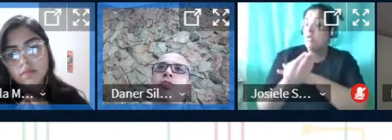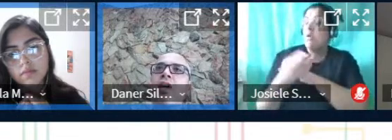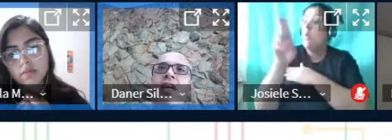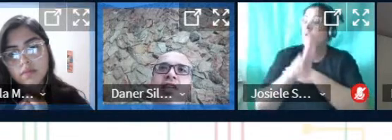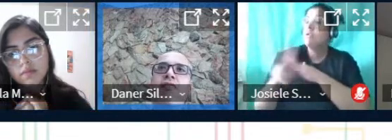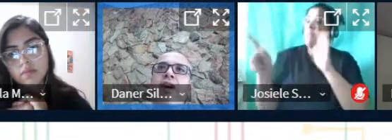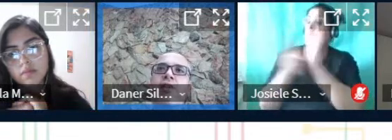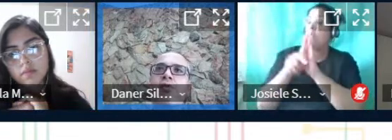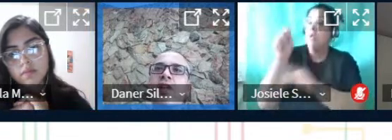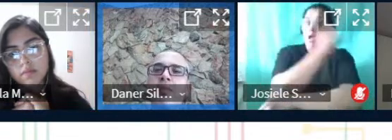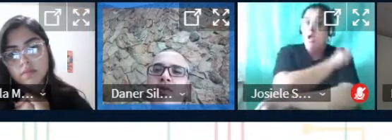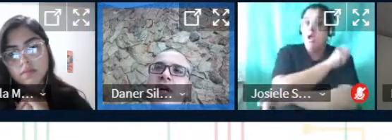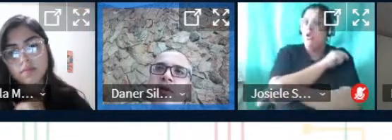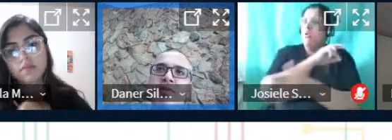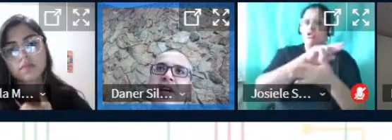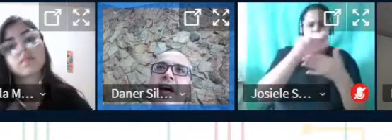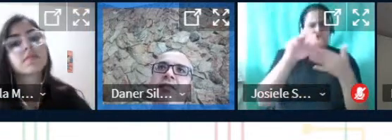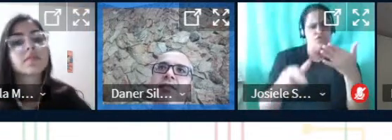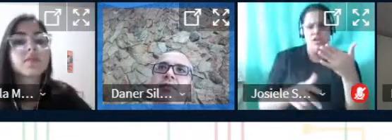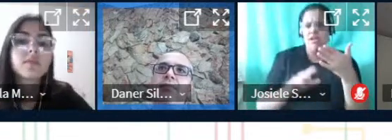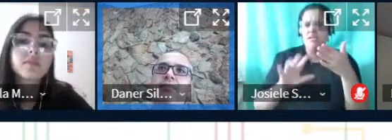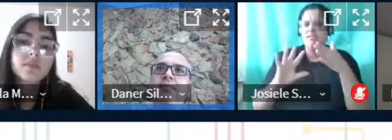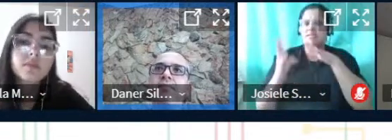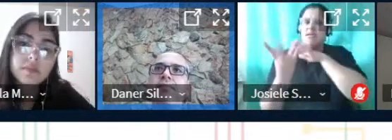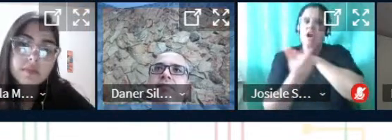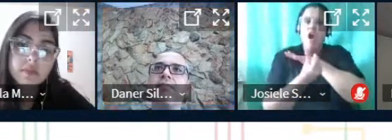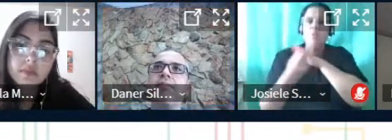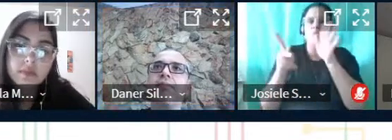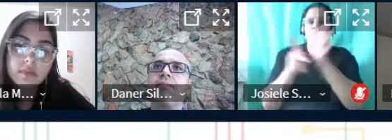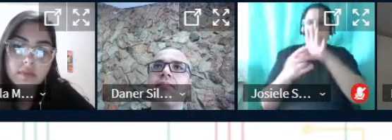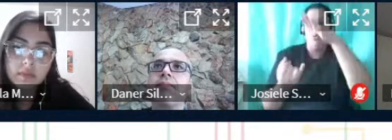seus alunos em diversos campos de aula do IFRS